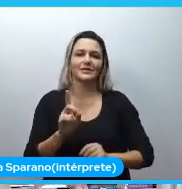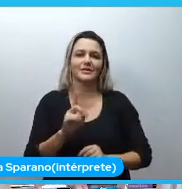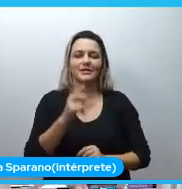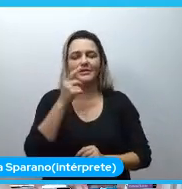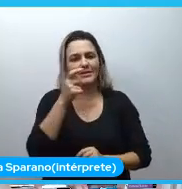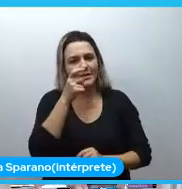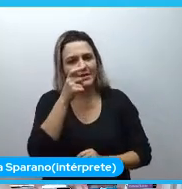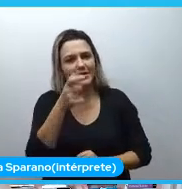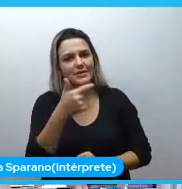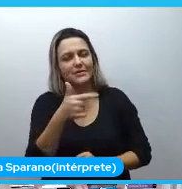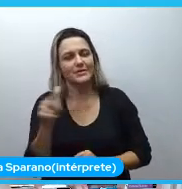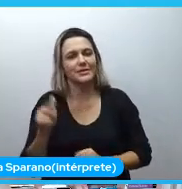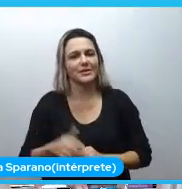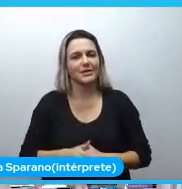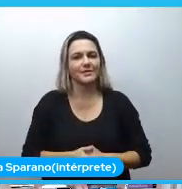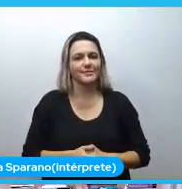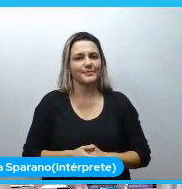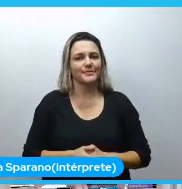interessadas.